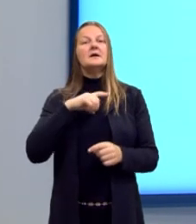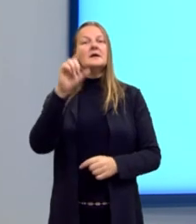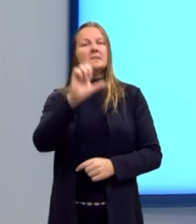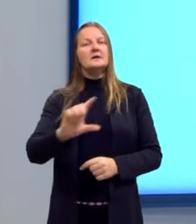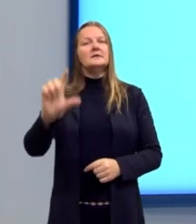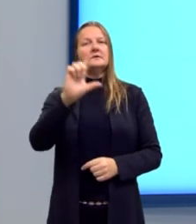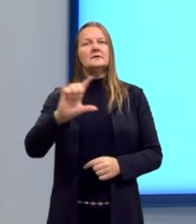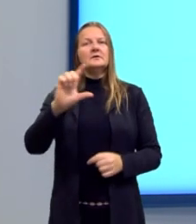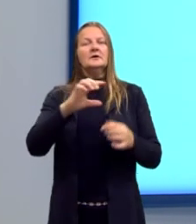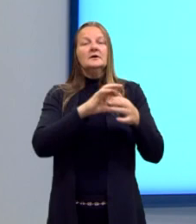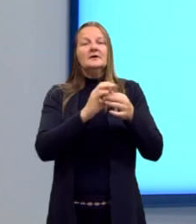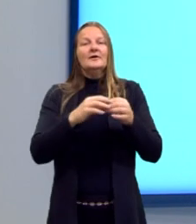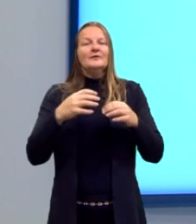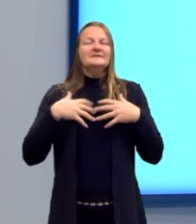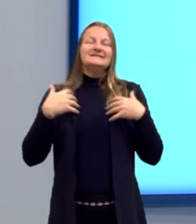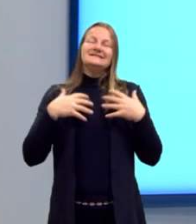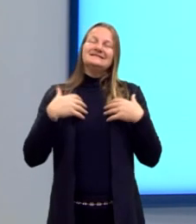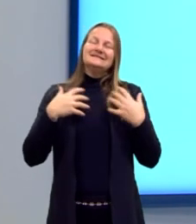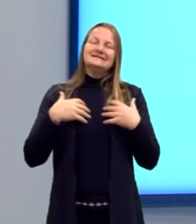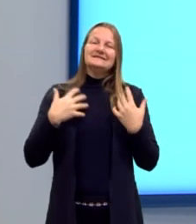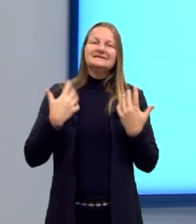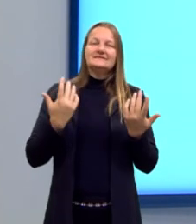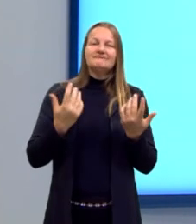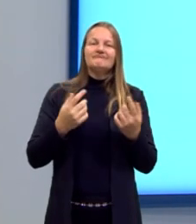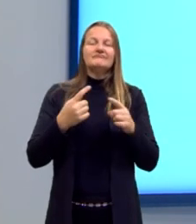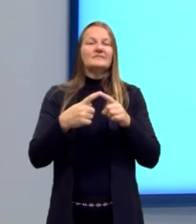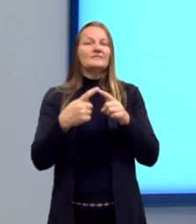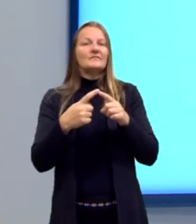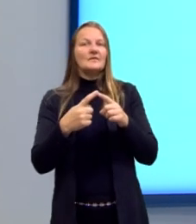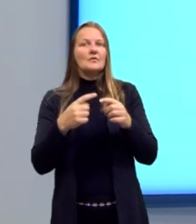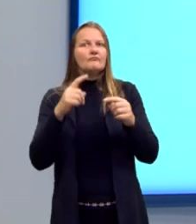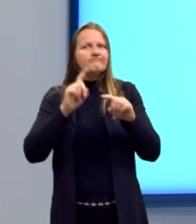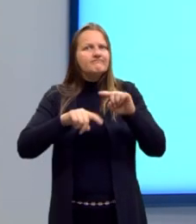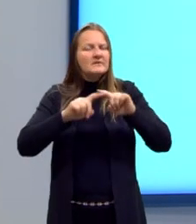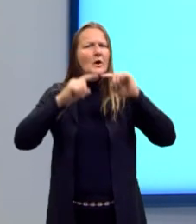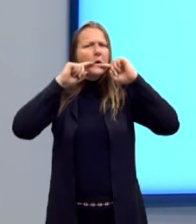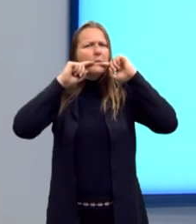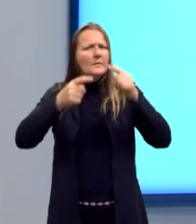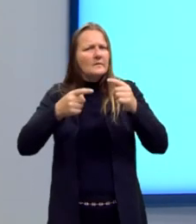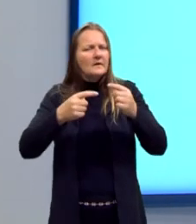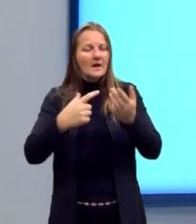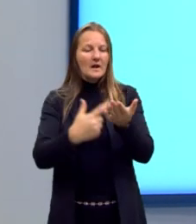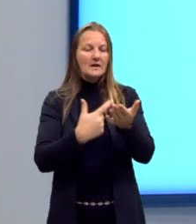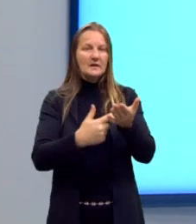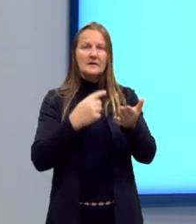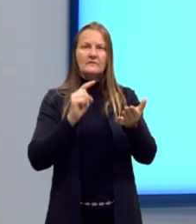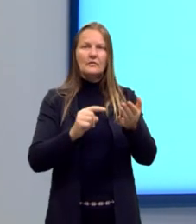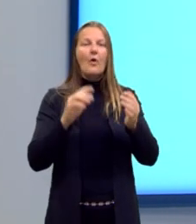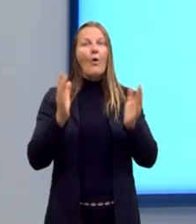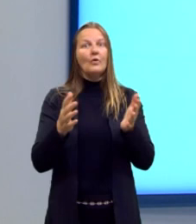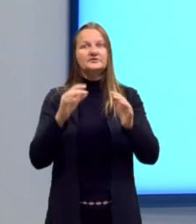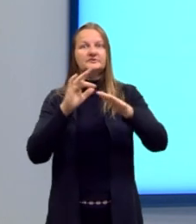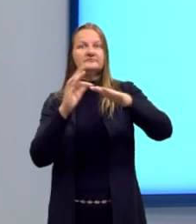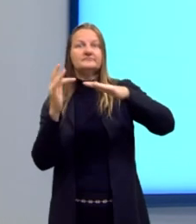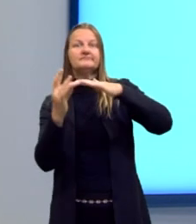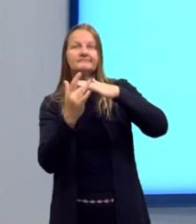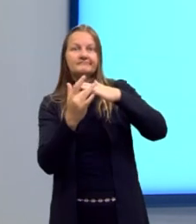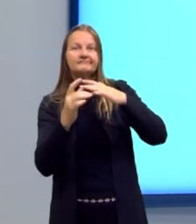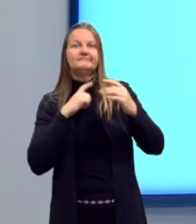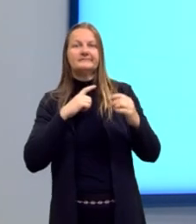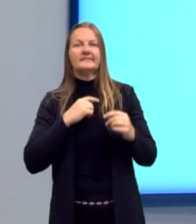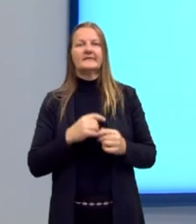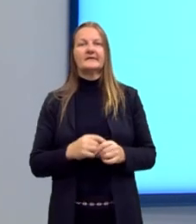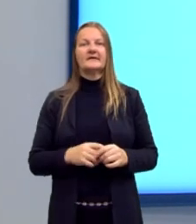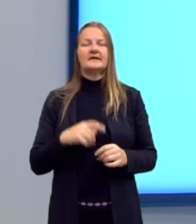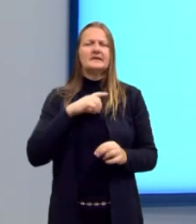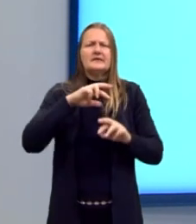deixa de ser um entretenimento e ela vira o quê? Um objeto de denúncia. Hoje nós usamos as redes sociais. Usamos lá